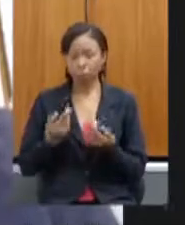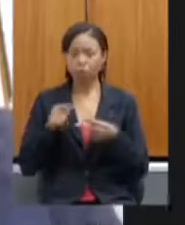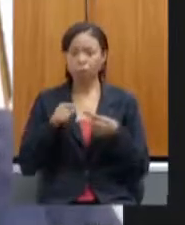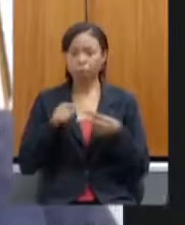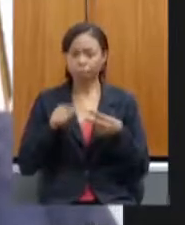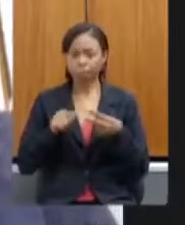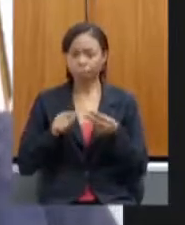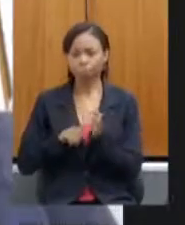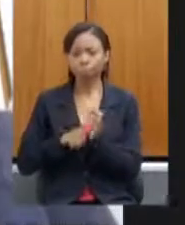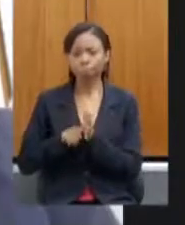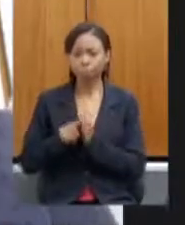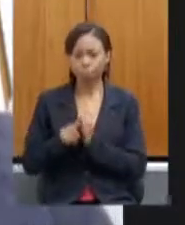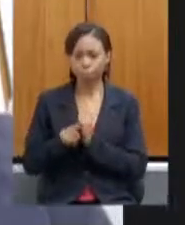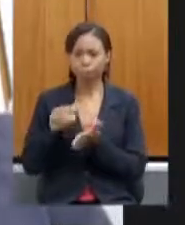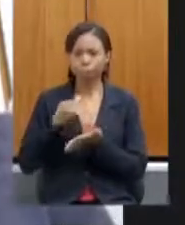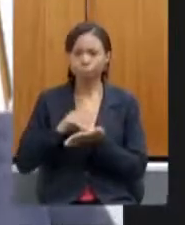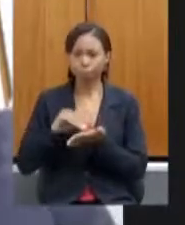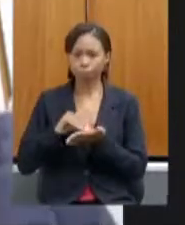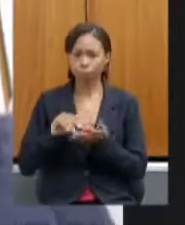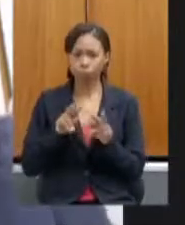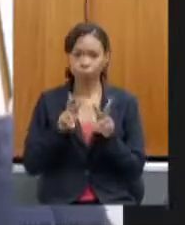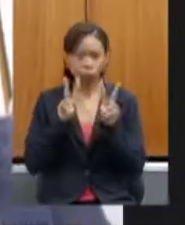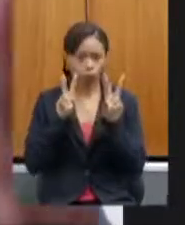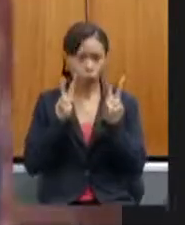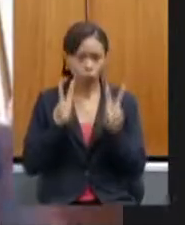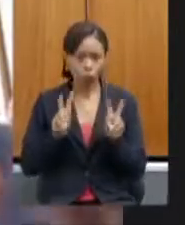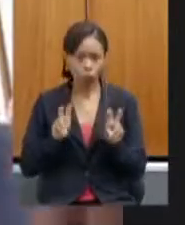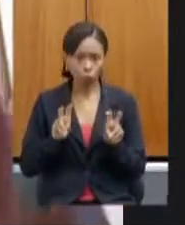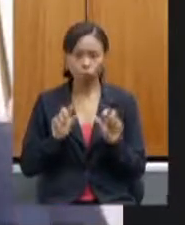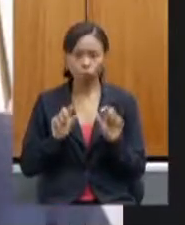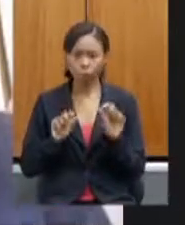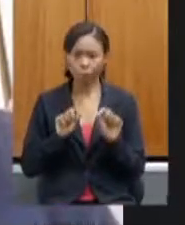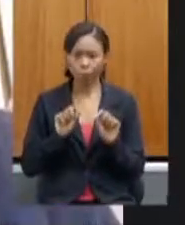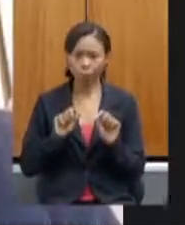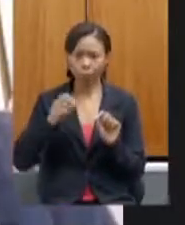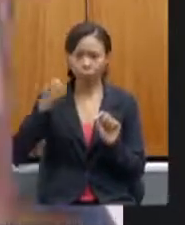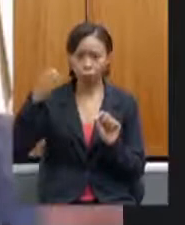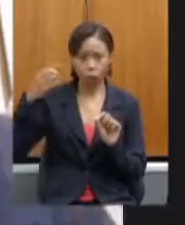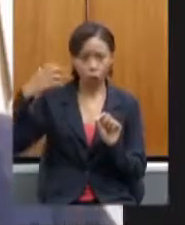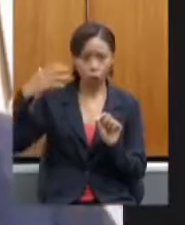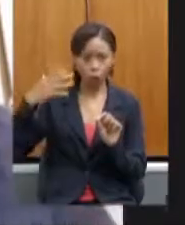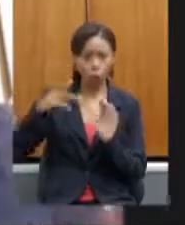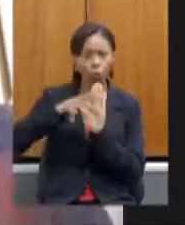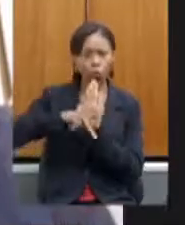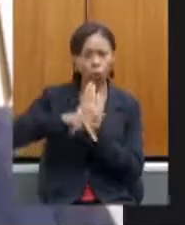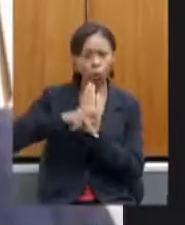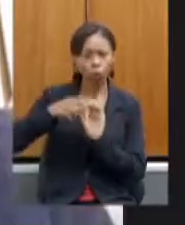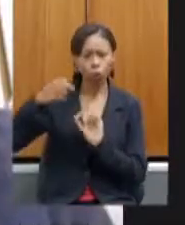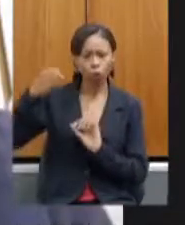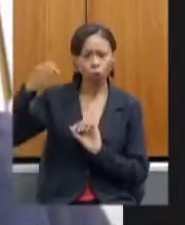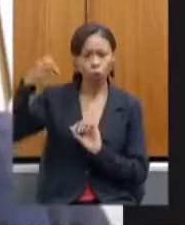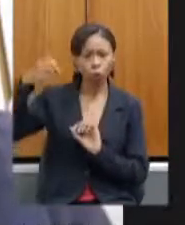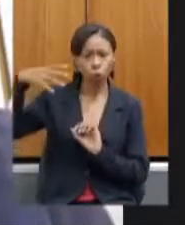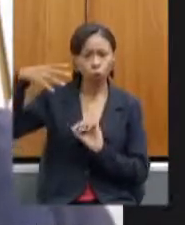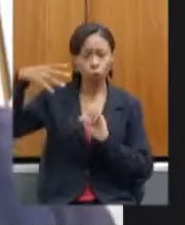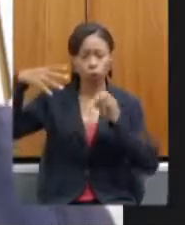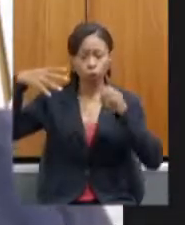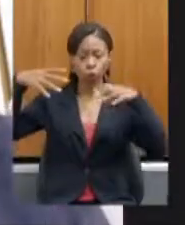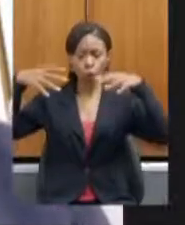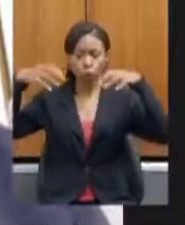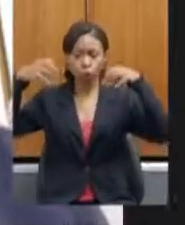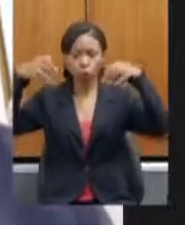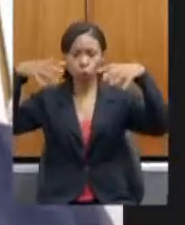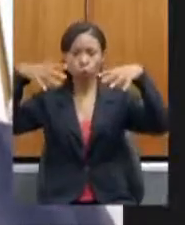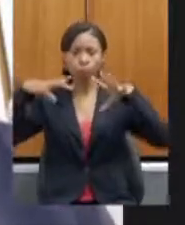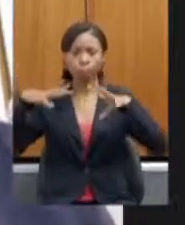programa Luz para Todos a Luz de Minas aquele programa que proporcionou tantas